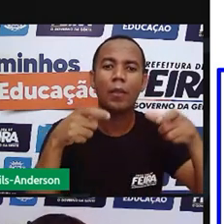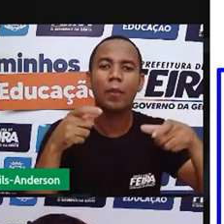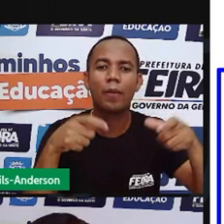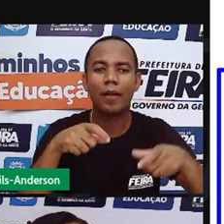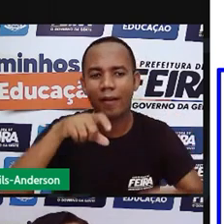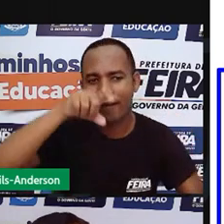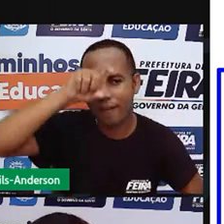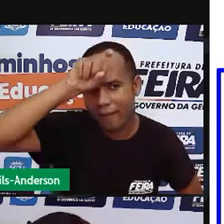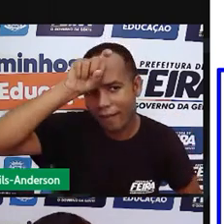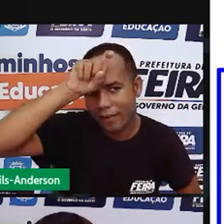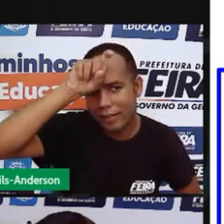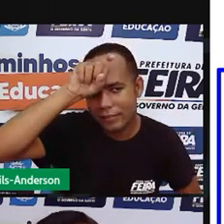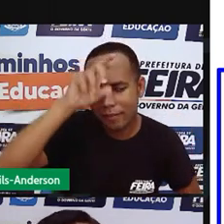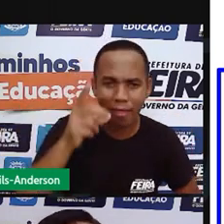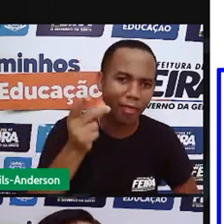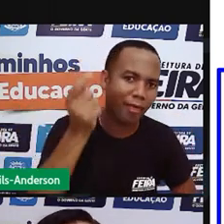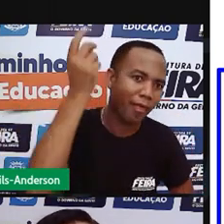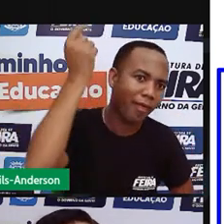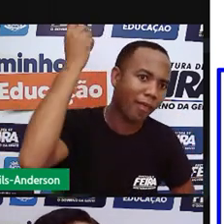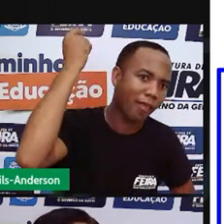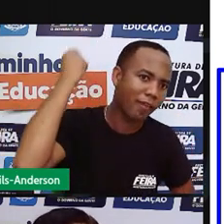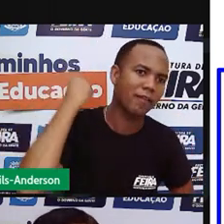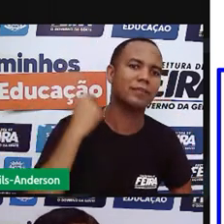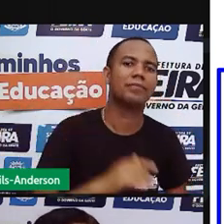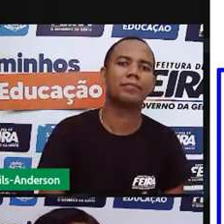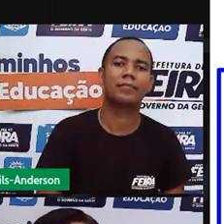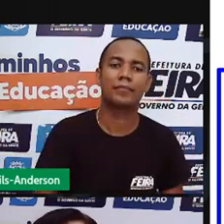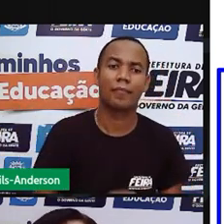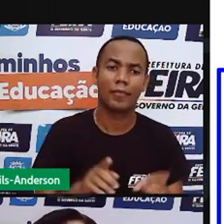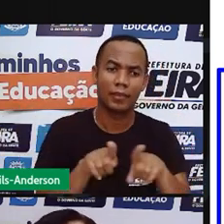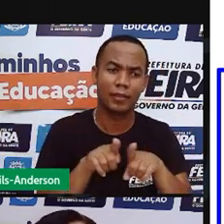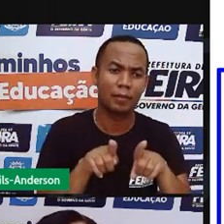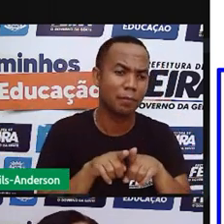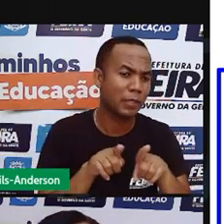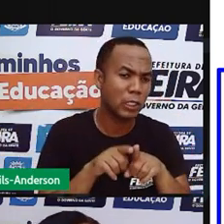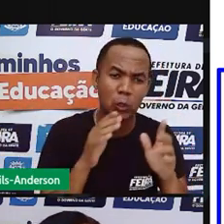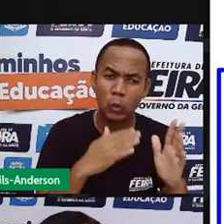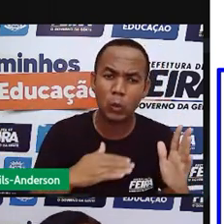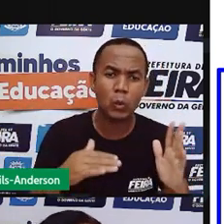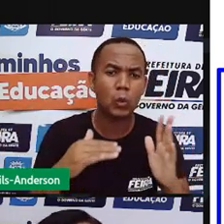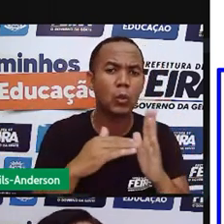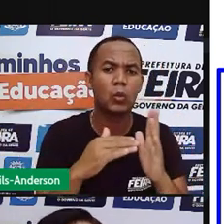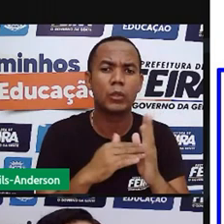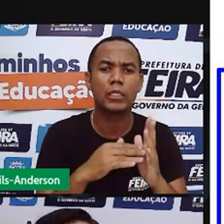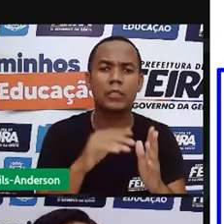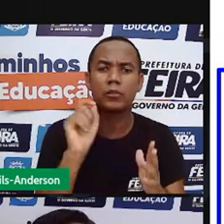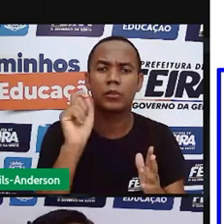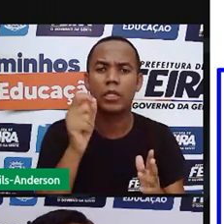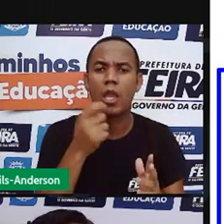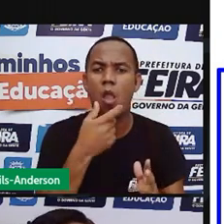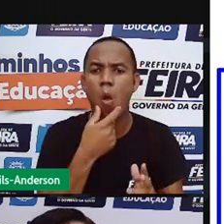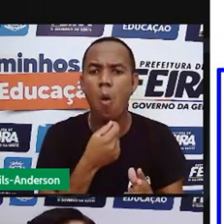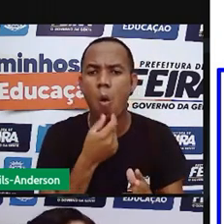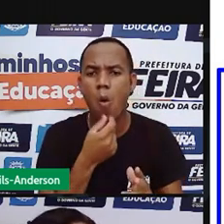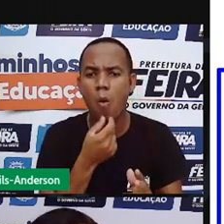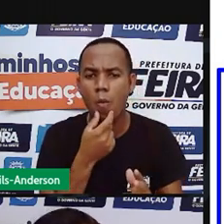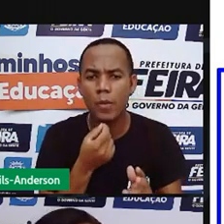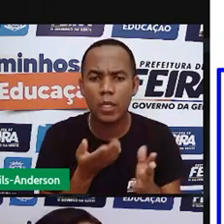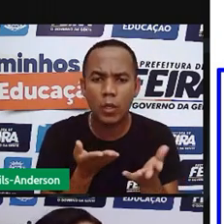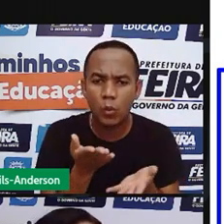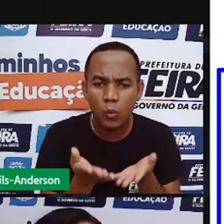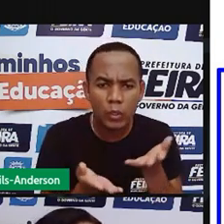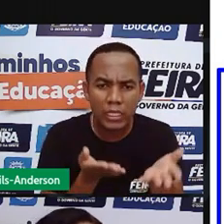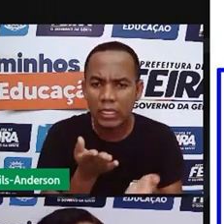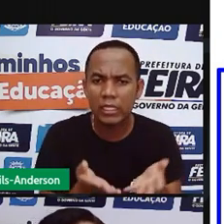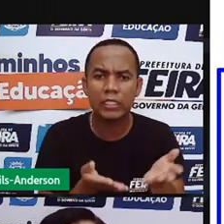Muitos milhares também. E em todas elas mostra o homem cuidando de